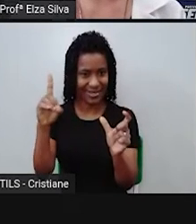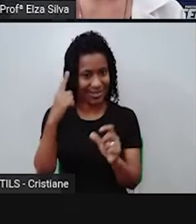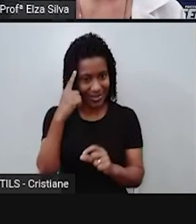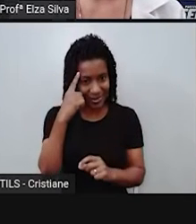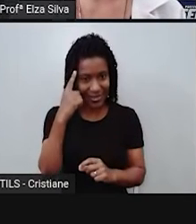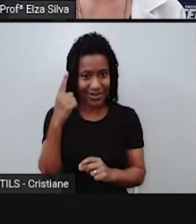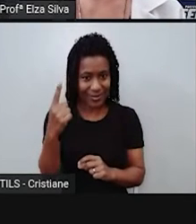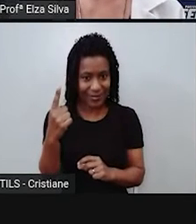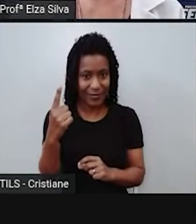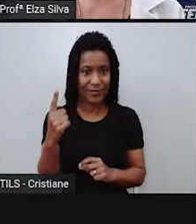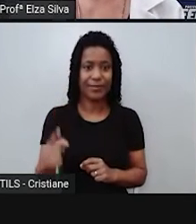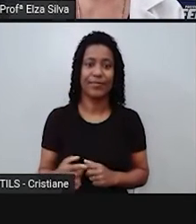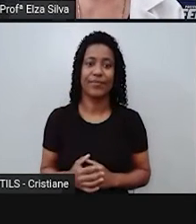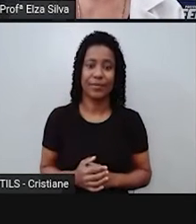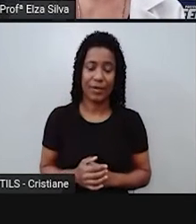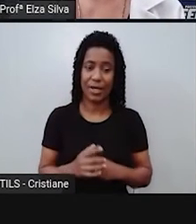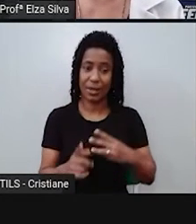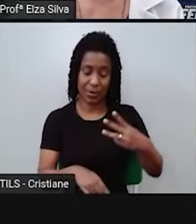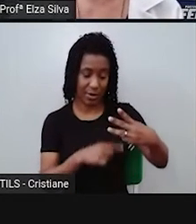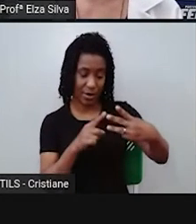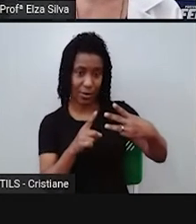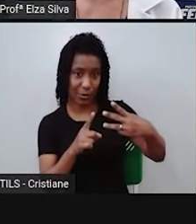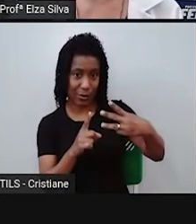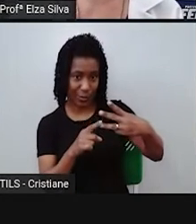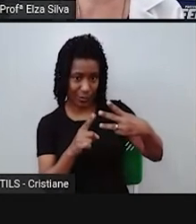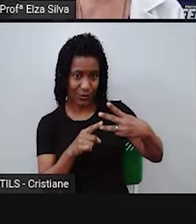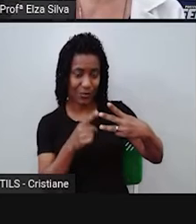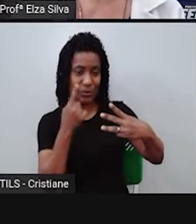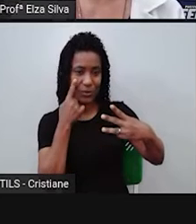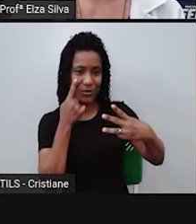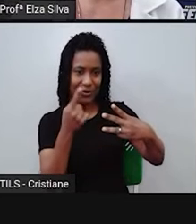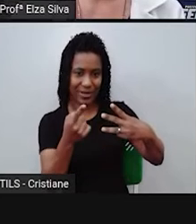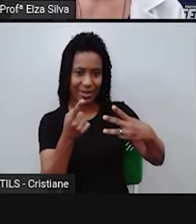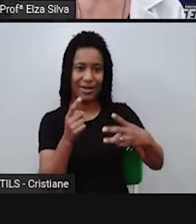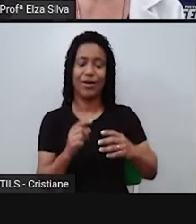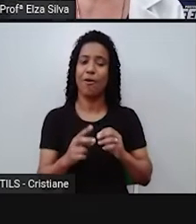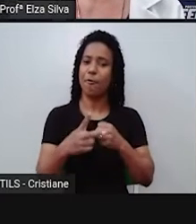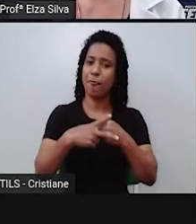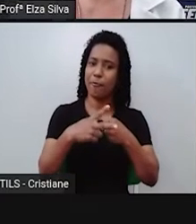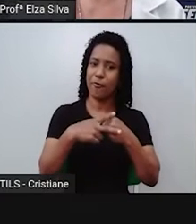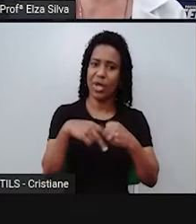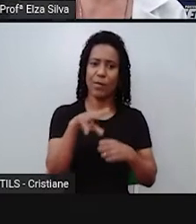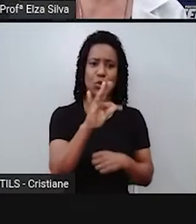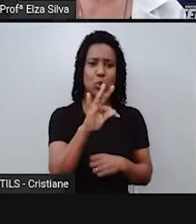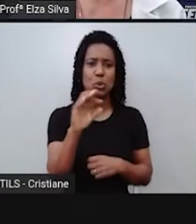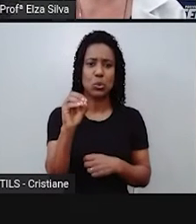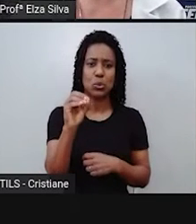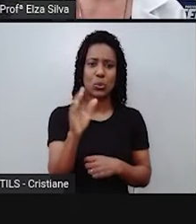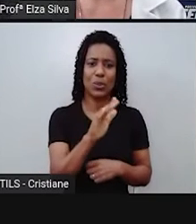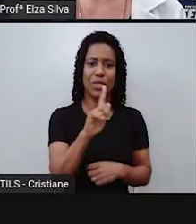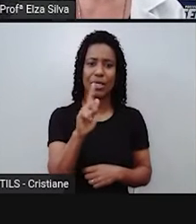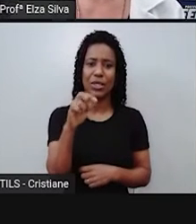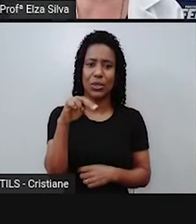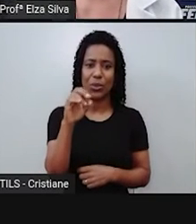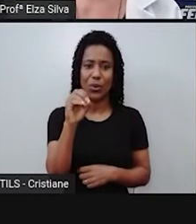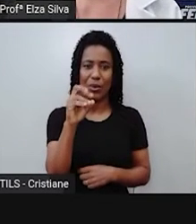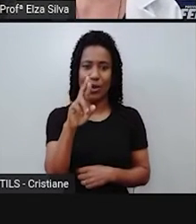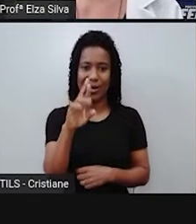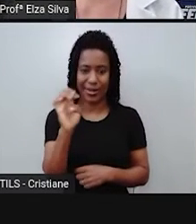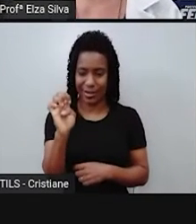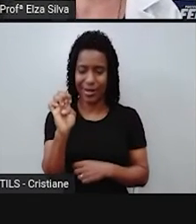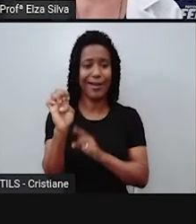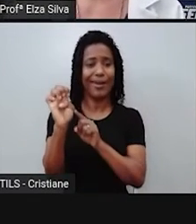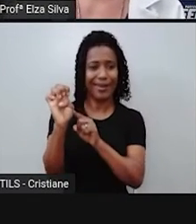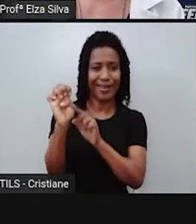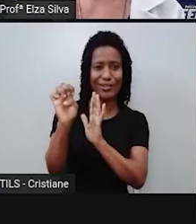vogal e, observe o verbo to ignore, ignorar. Se já termina com a letra e, eu apenas